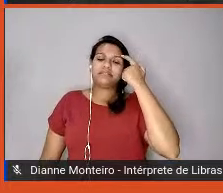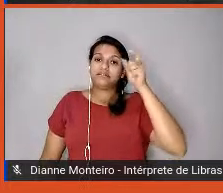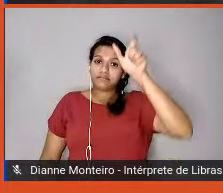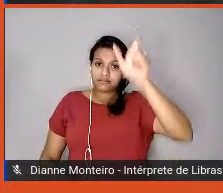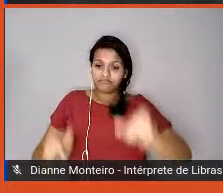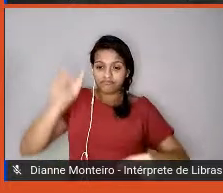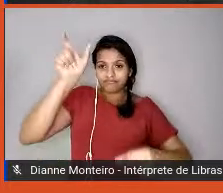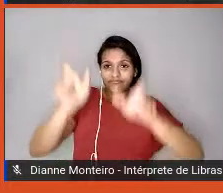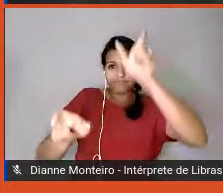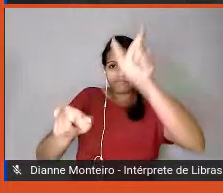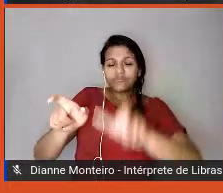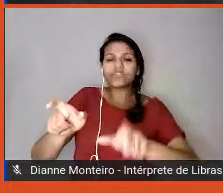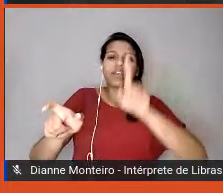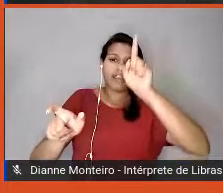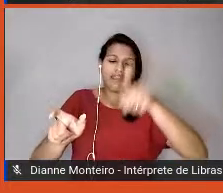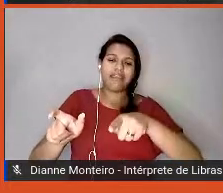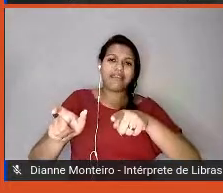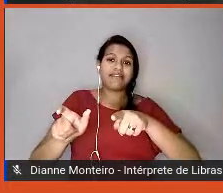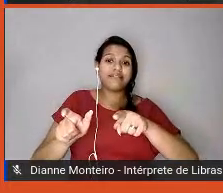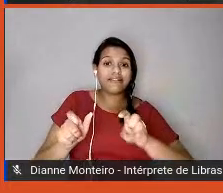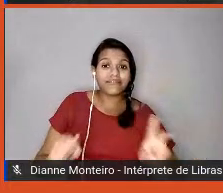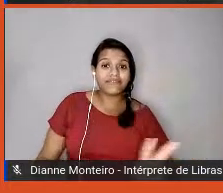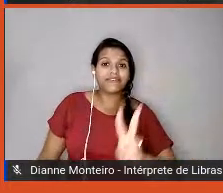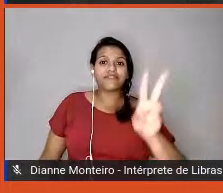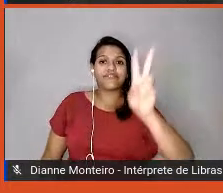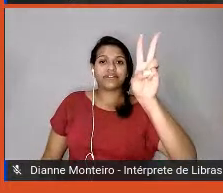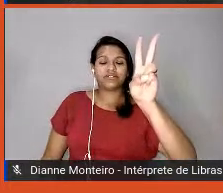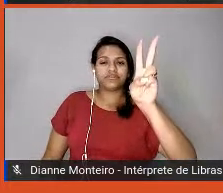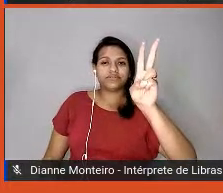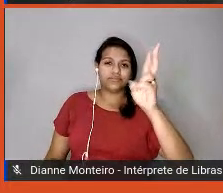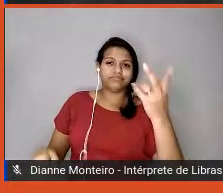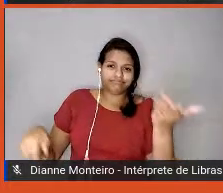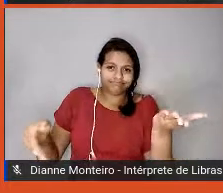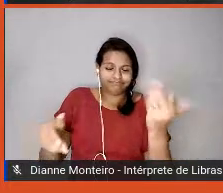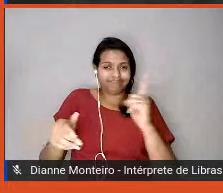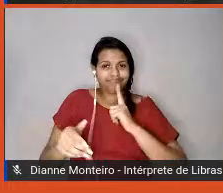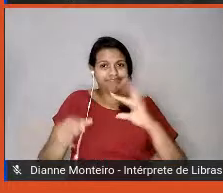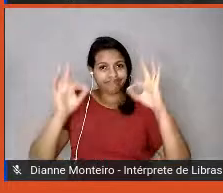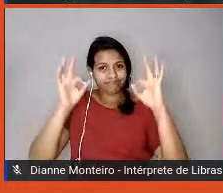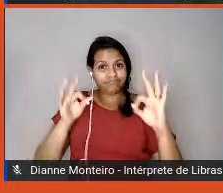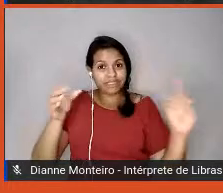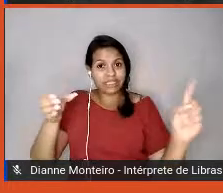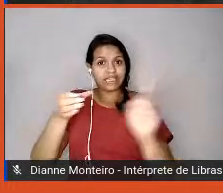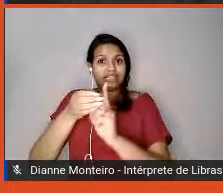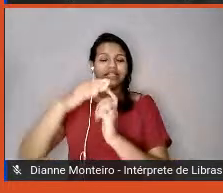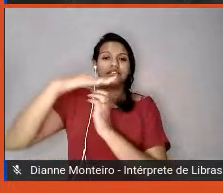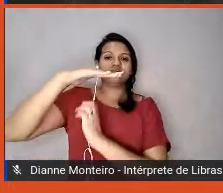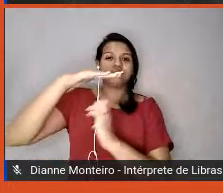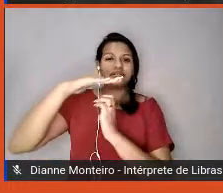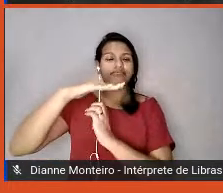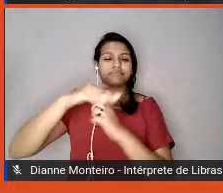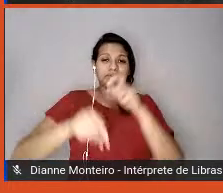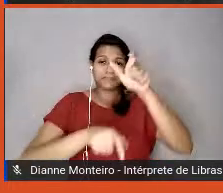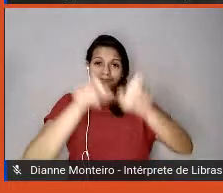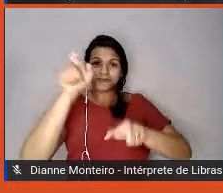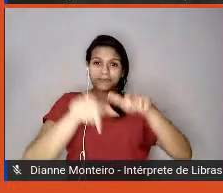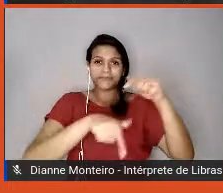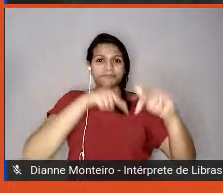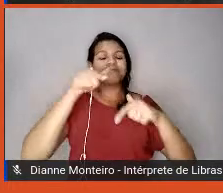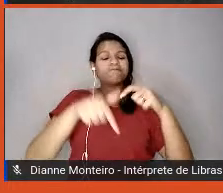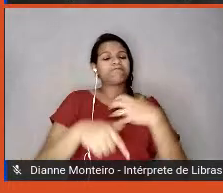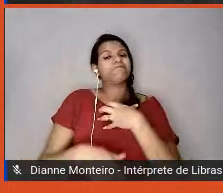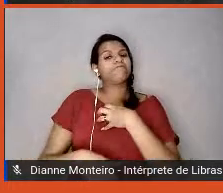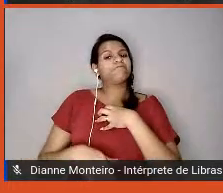faz o possível, deve fazer o possível para que esses funcionários se sintam felizes em trabalhar ali, para que eles recebam esse